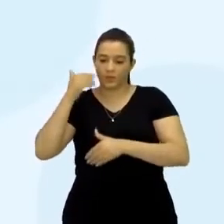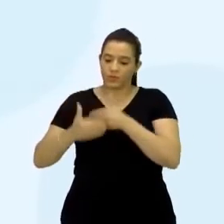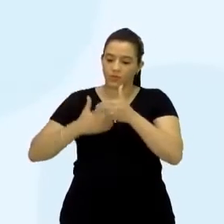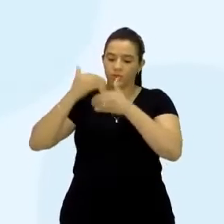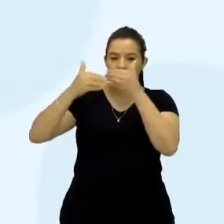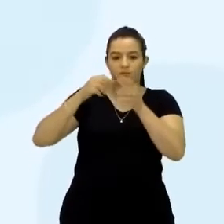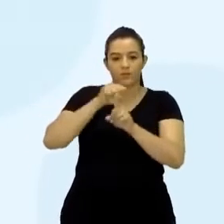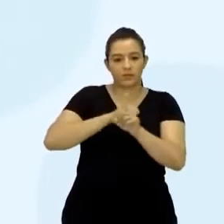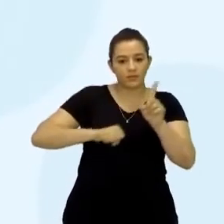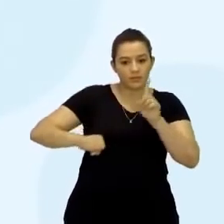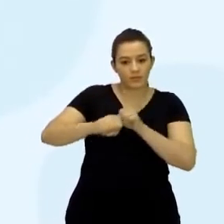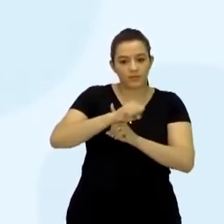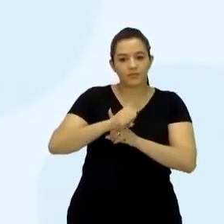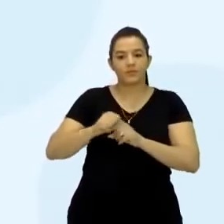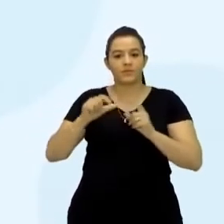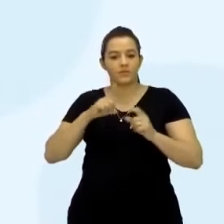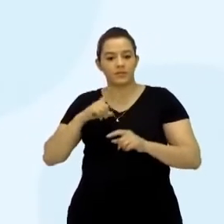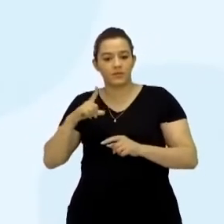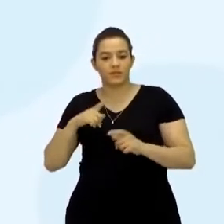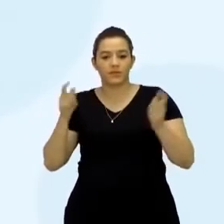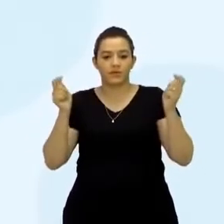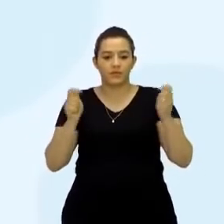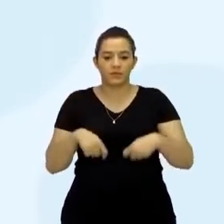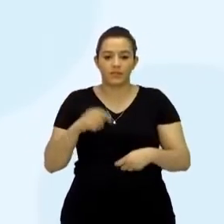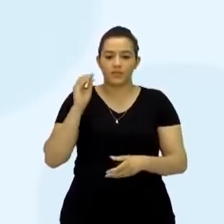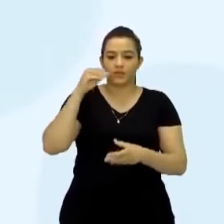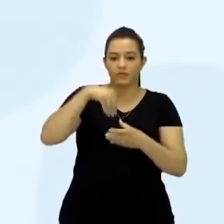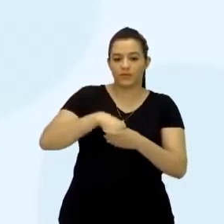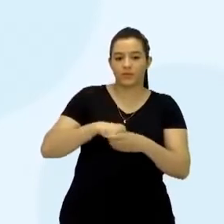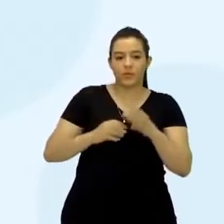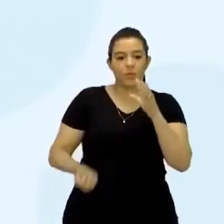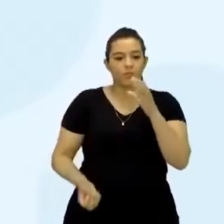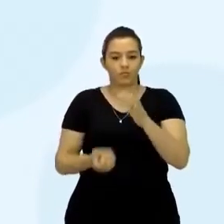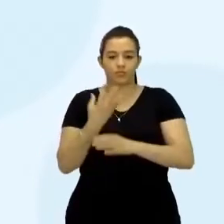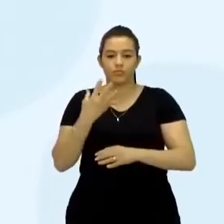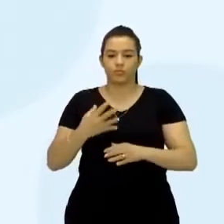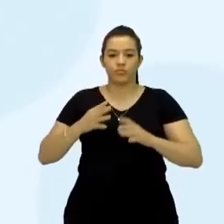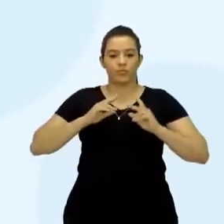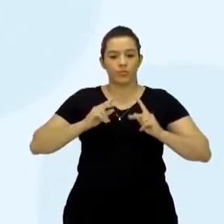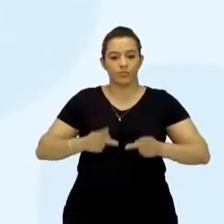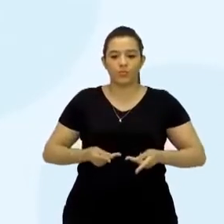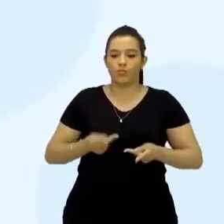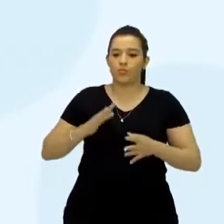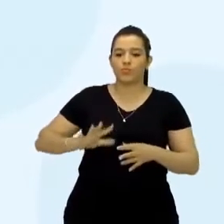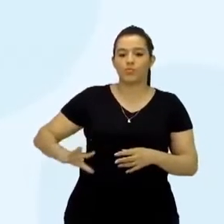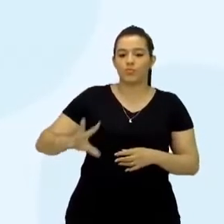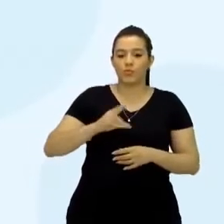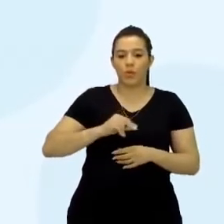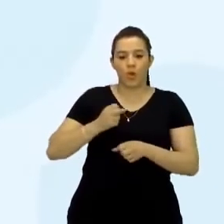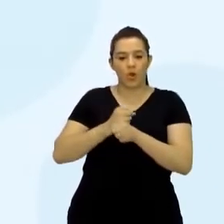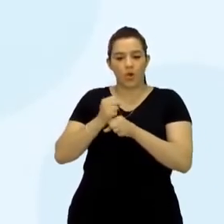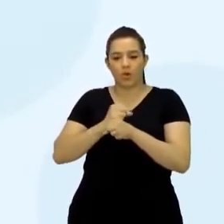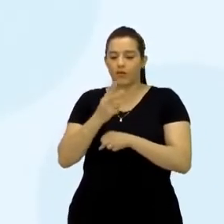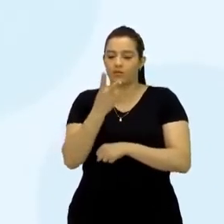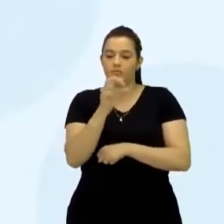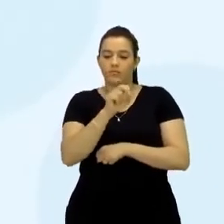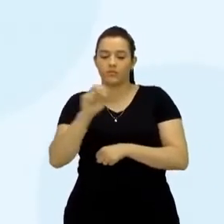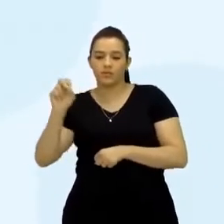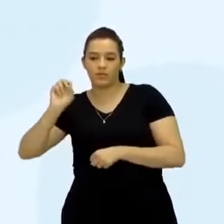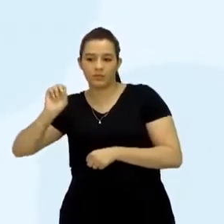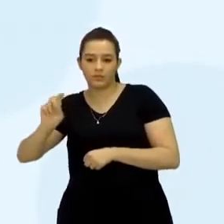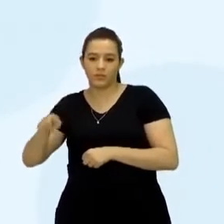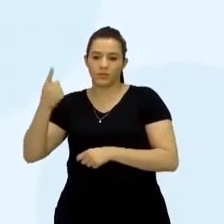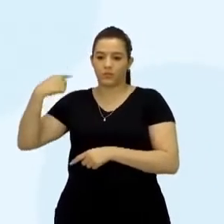simbólica estavam disponíveis desde o surgimento dos homens sapiens, há cerca de 200 mil